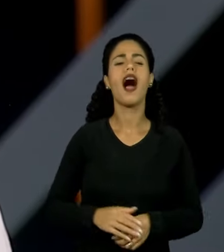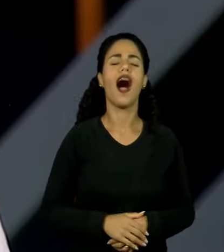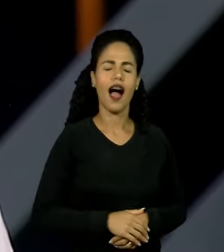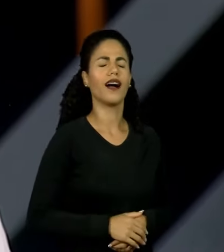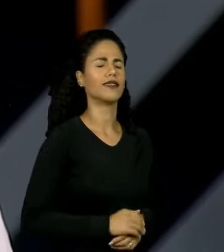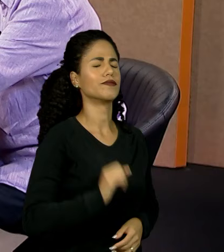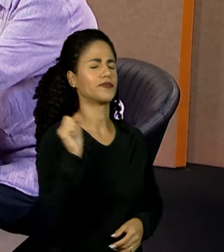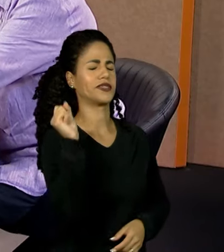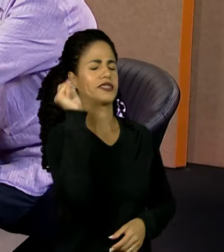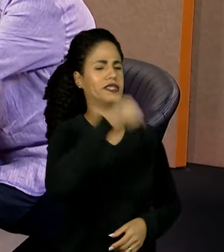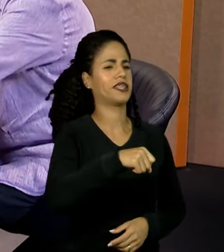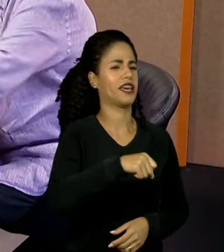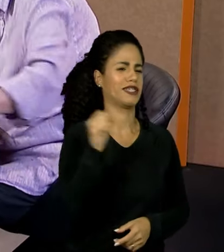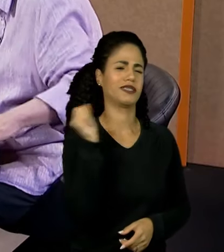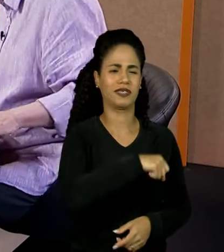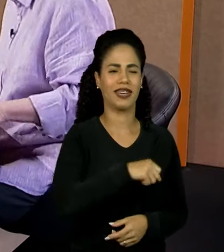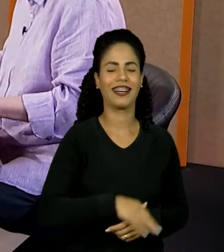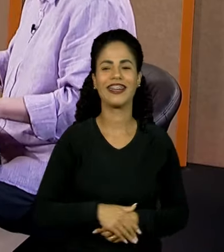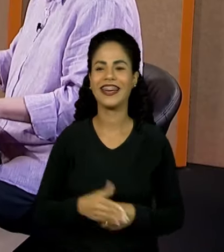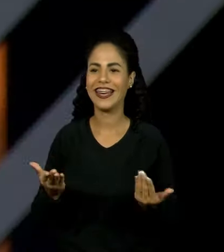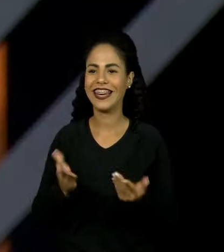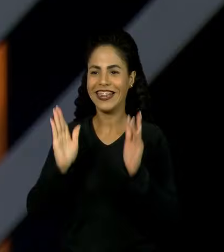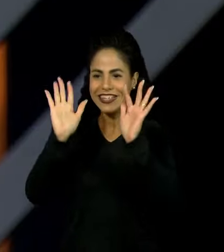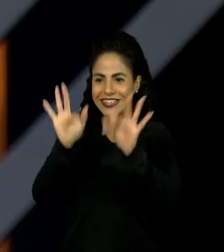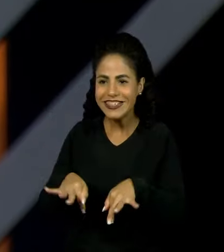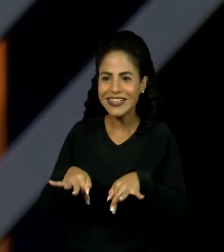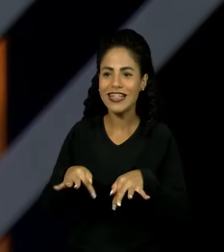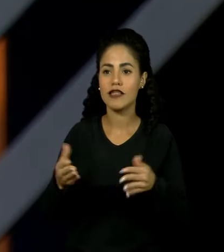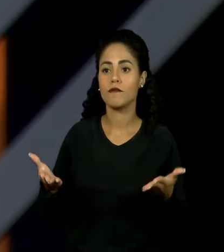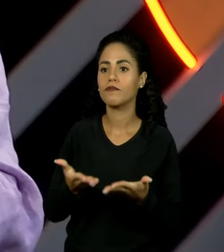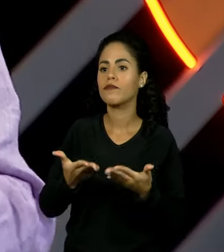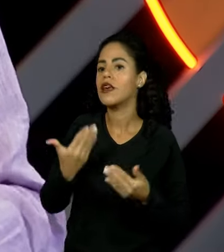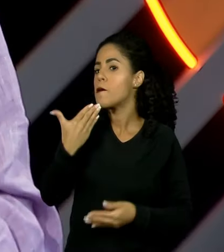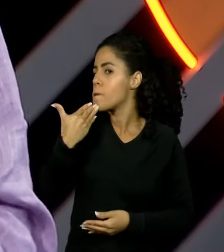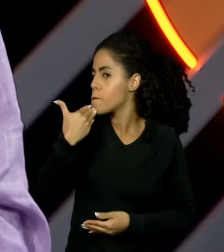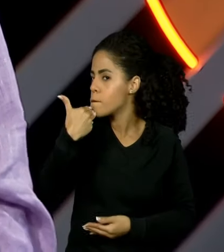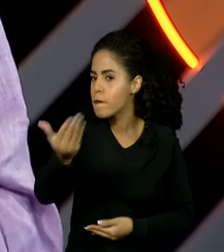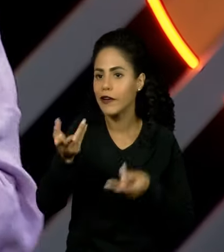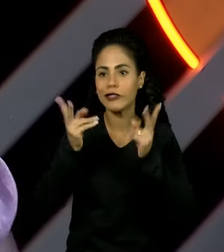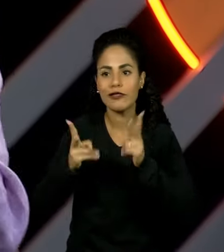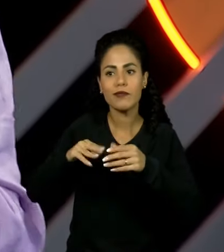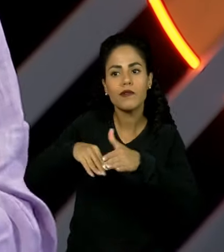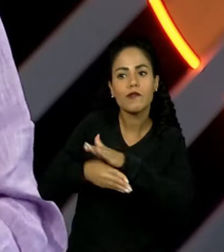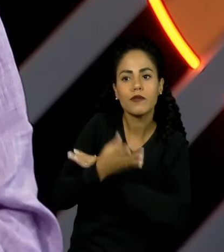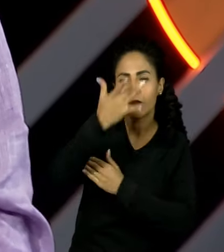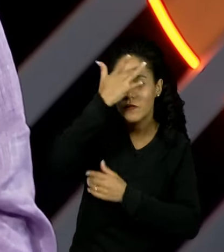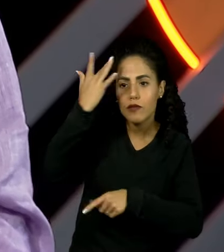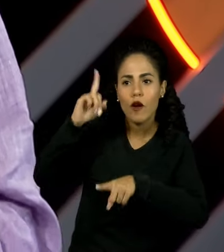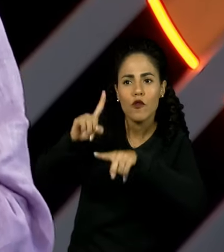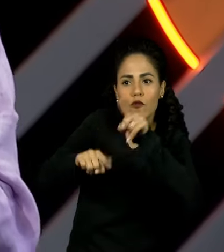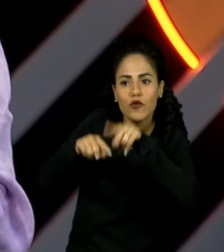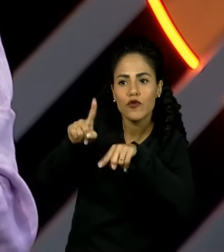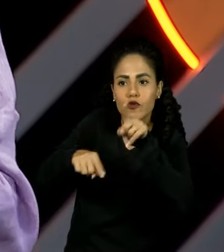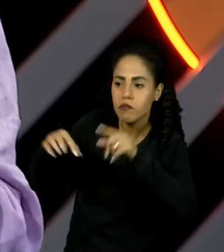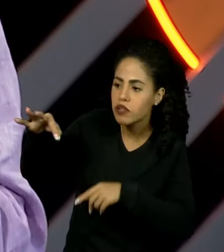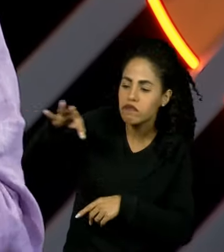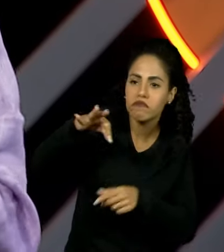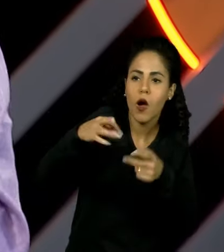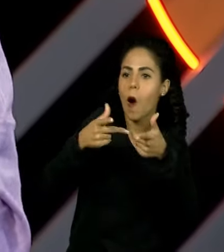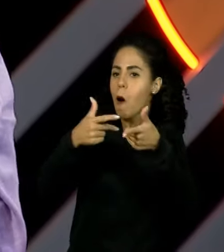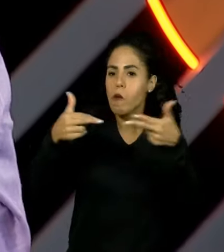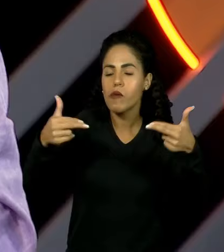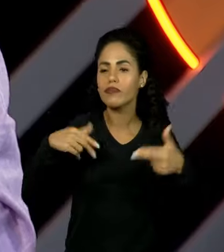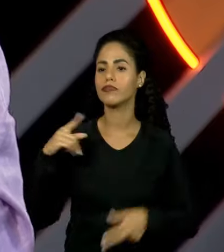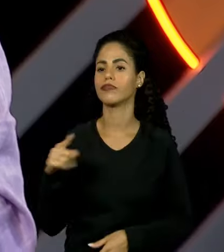sim, certamente. Olha, o nosso programa chegou ao final e nós temos aqui por hábito que as pessoas entrevistadas tragam um objeto